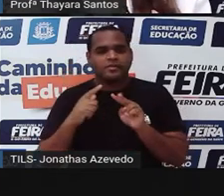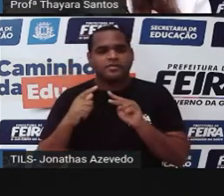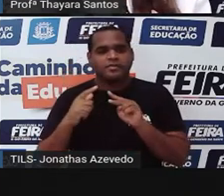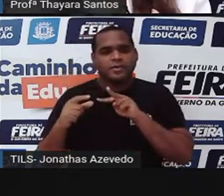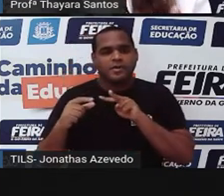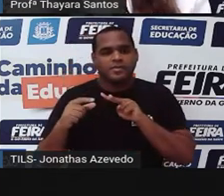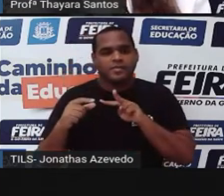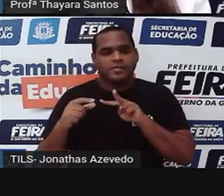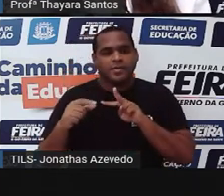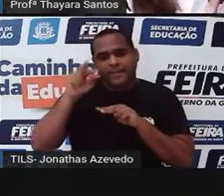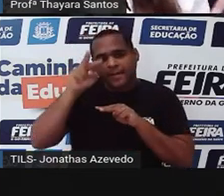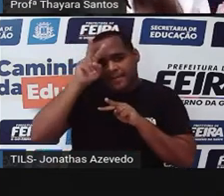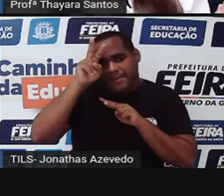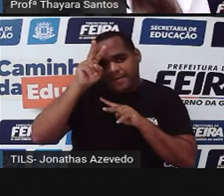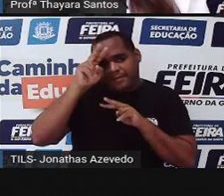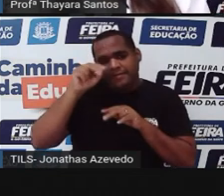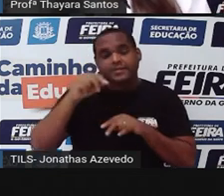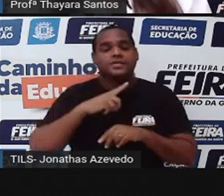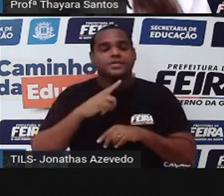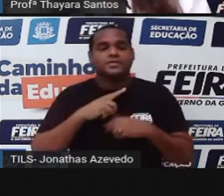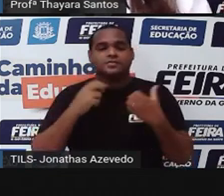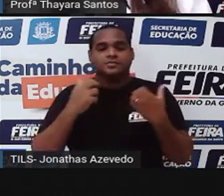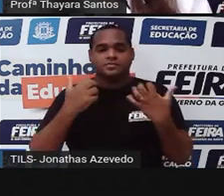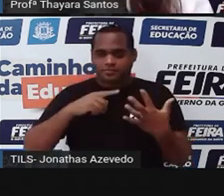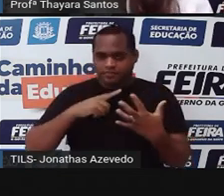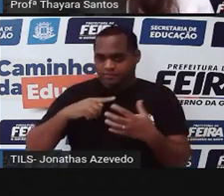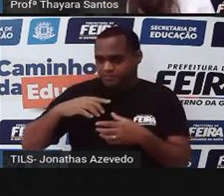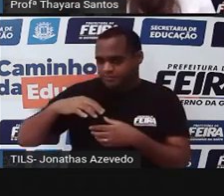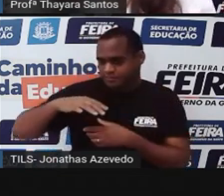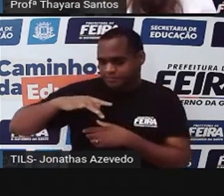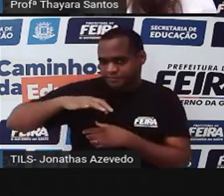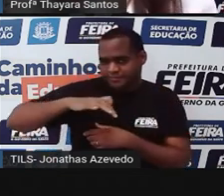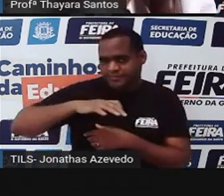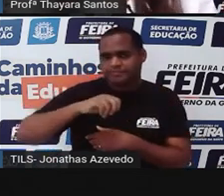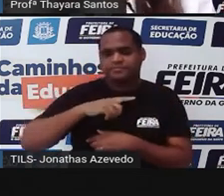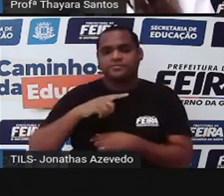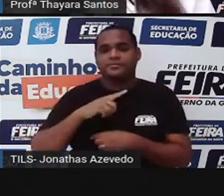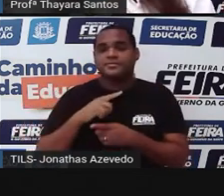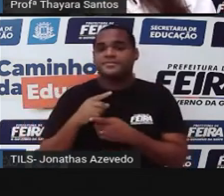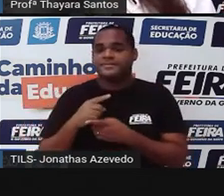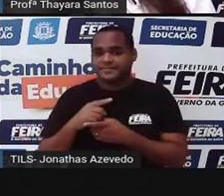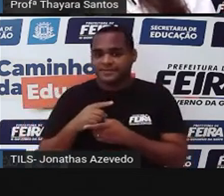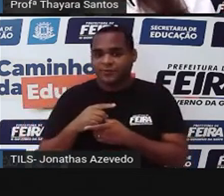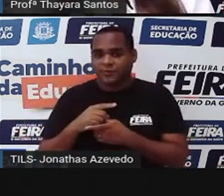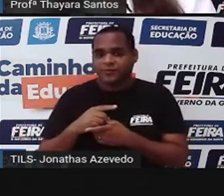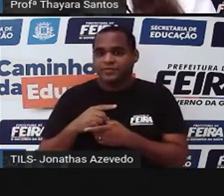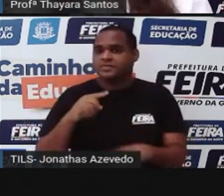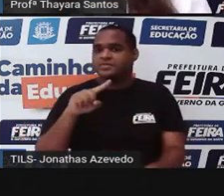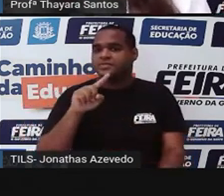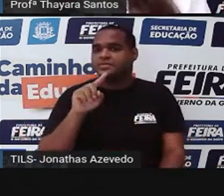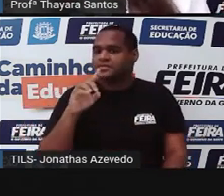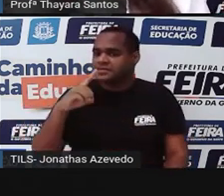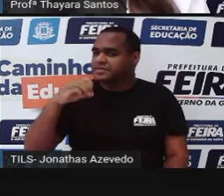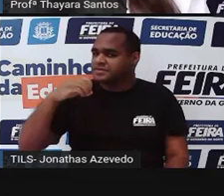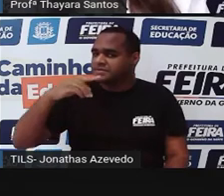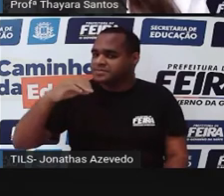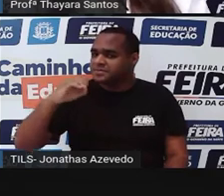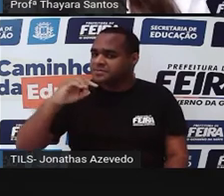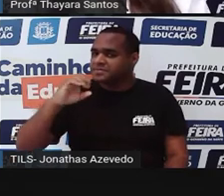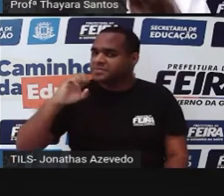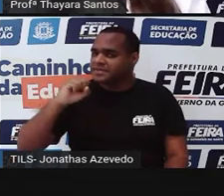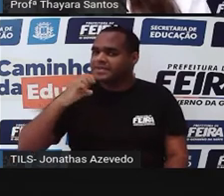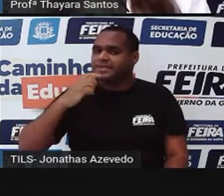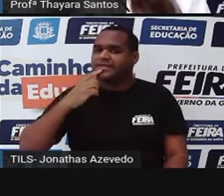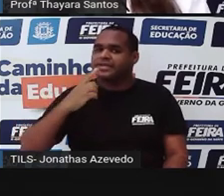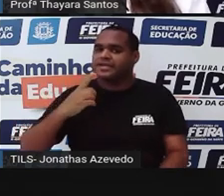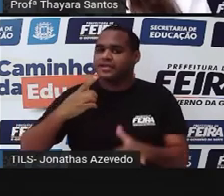apêndices aqui, que são as perninhas desse animal. E a gente tem também os diplópodes. Os diplópodes, eles apresentam um corpo